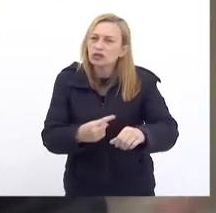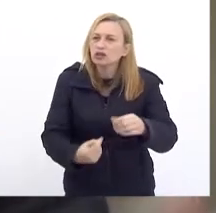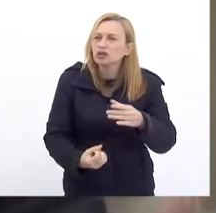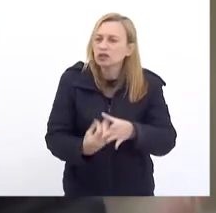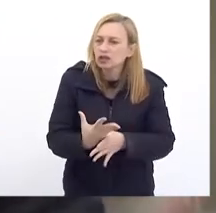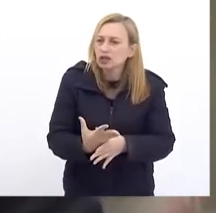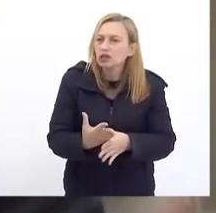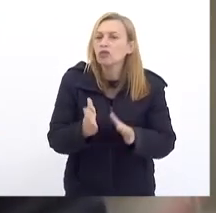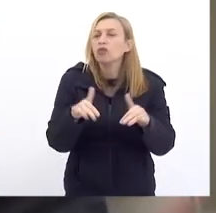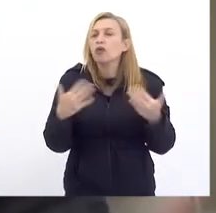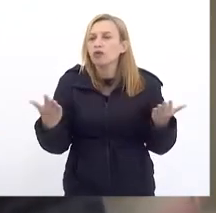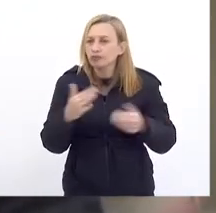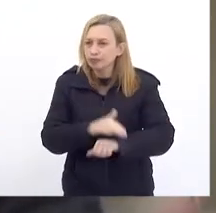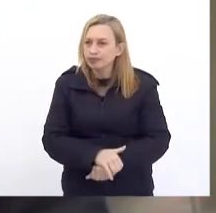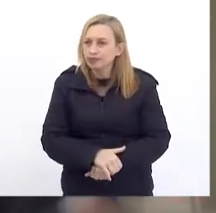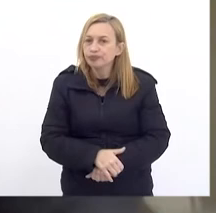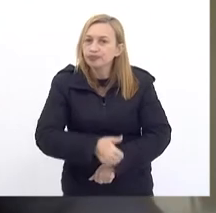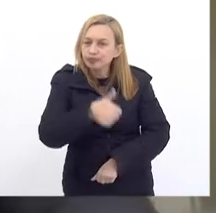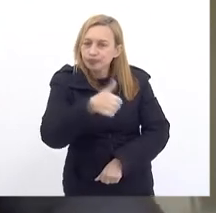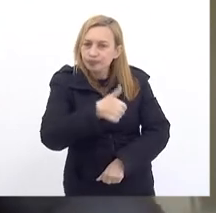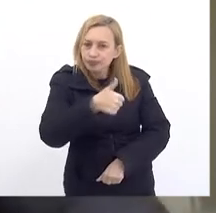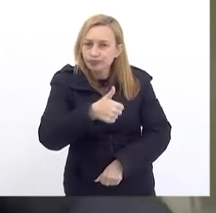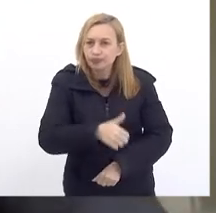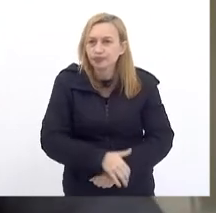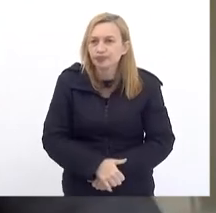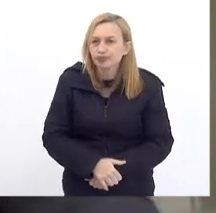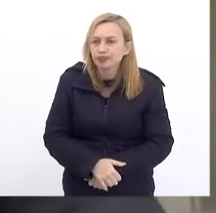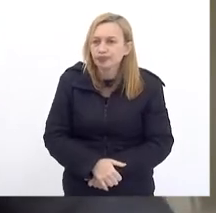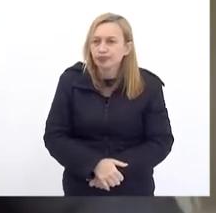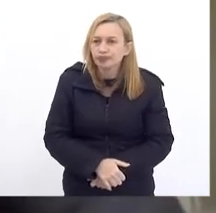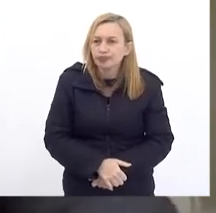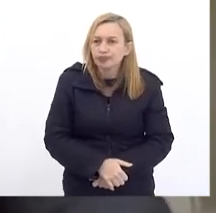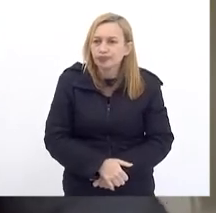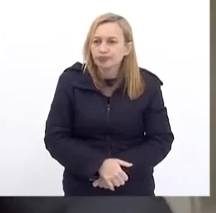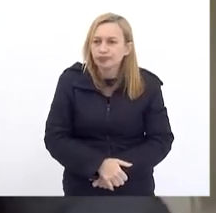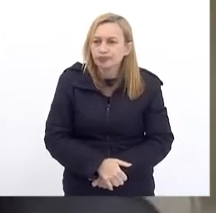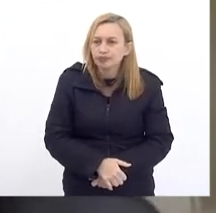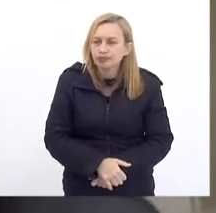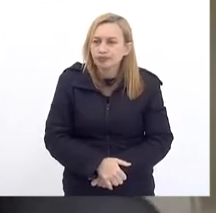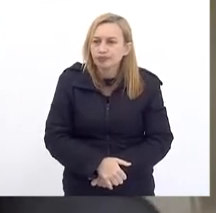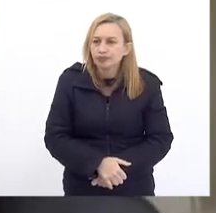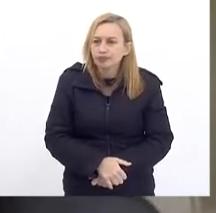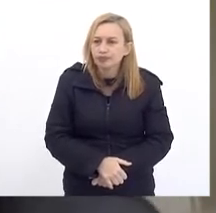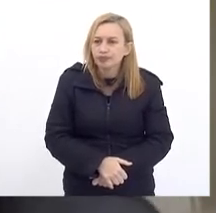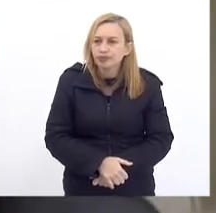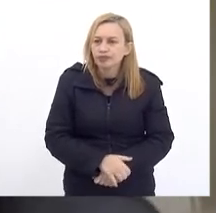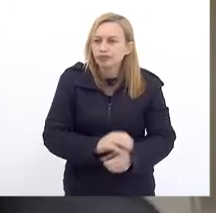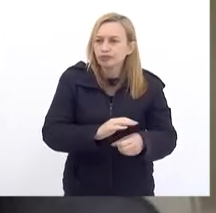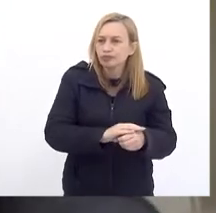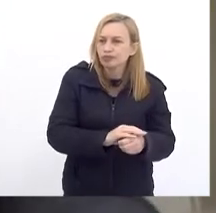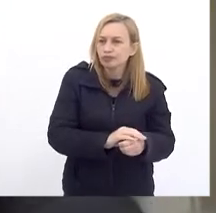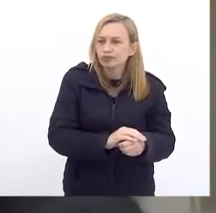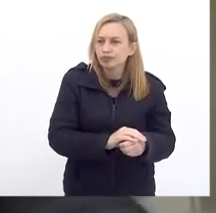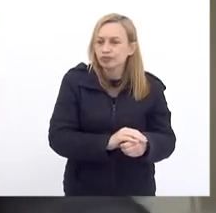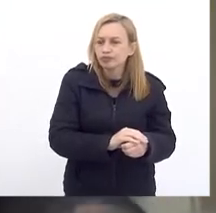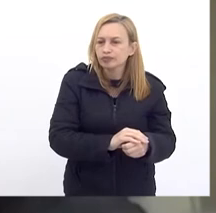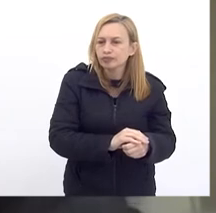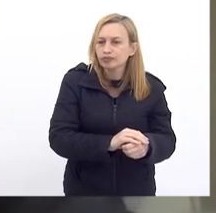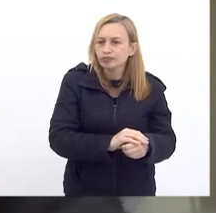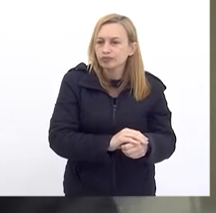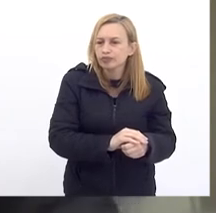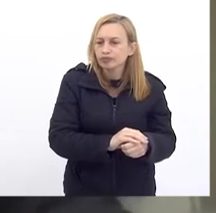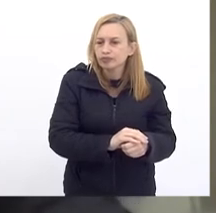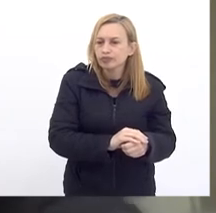Quais sejam A primeira A concessão Do saneamento Que nos deu Um